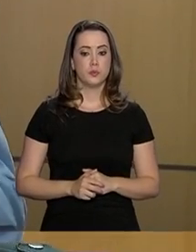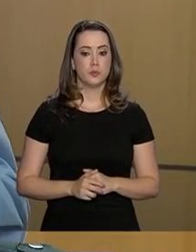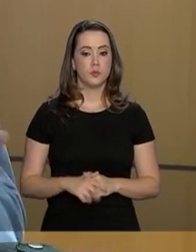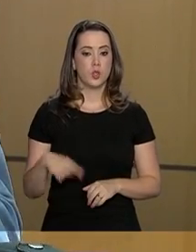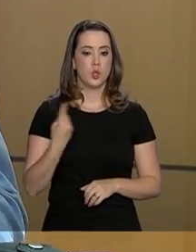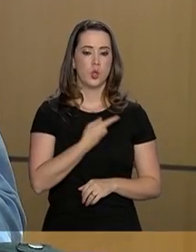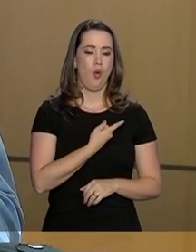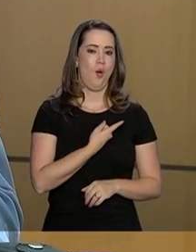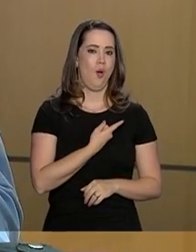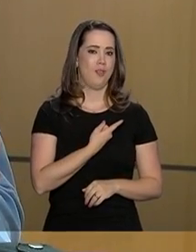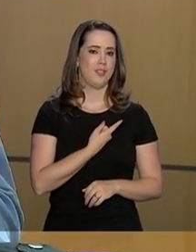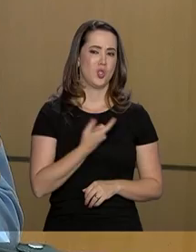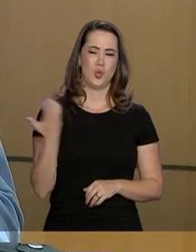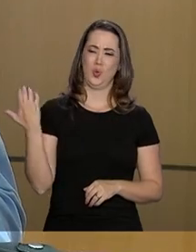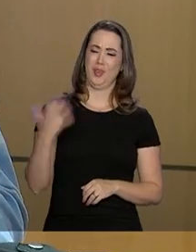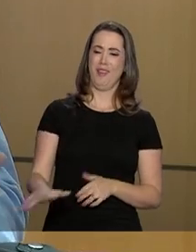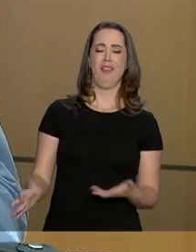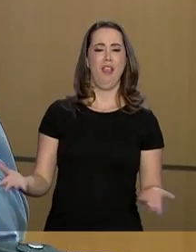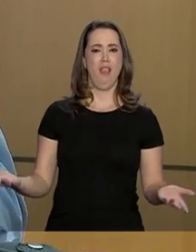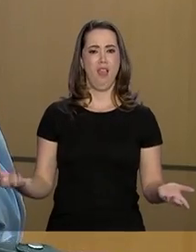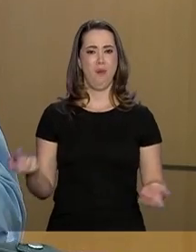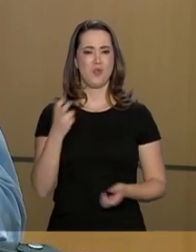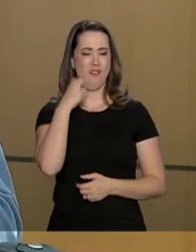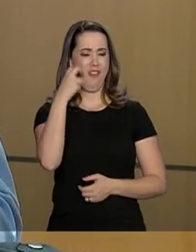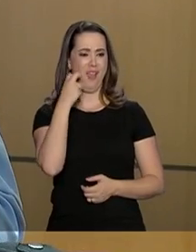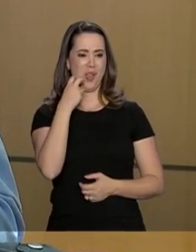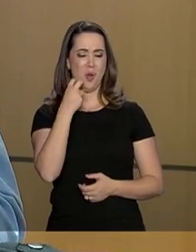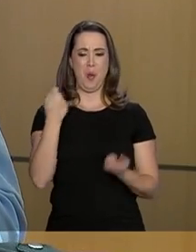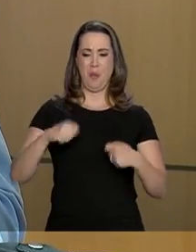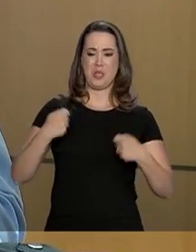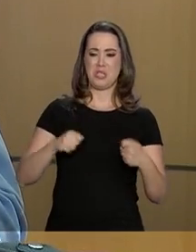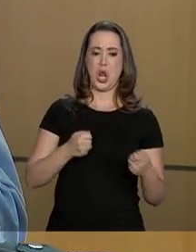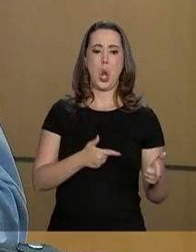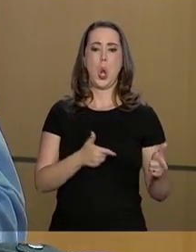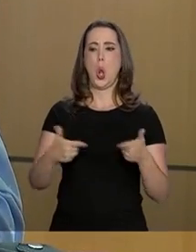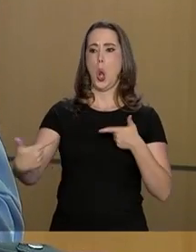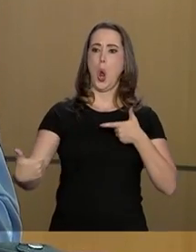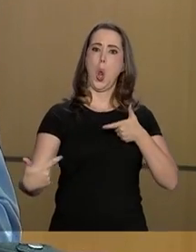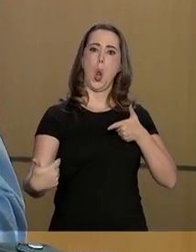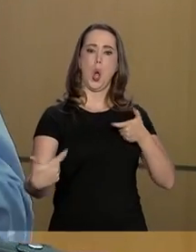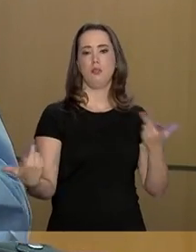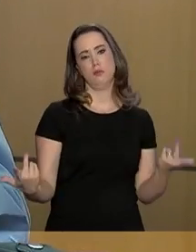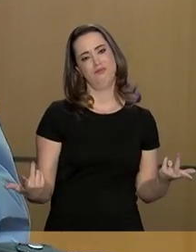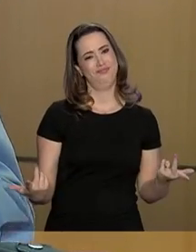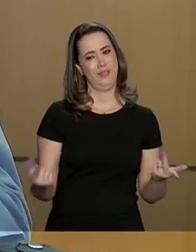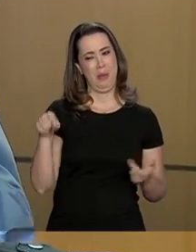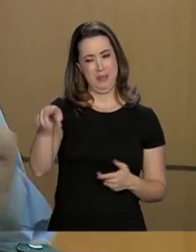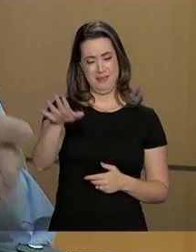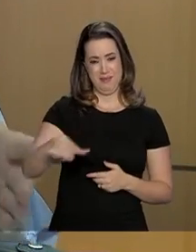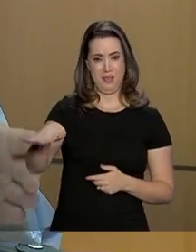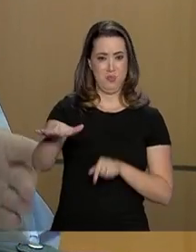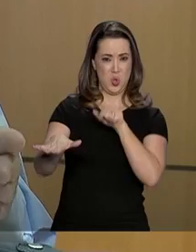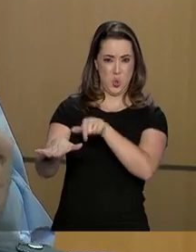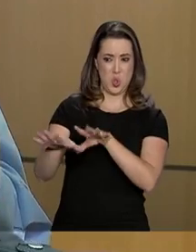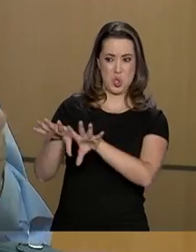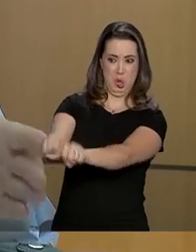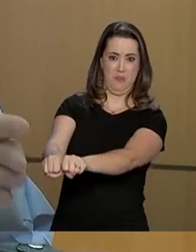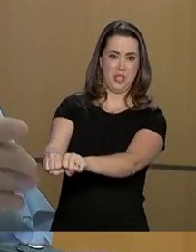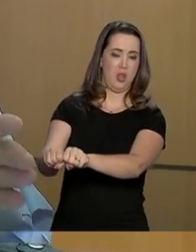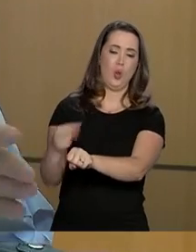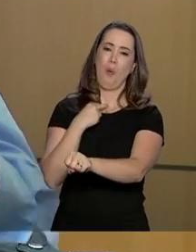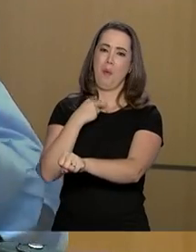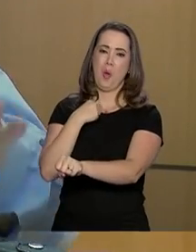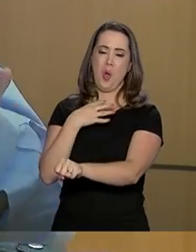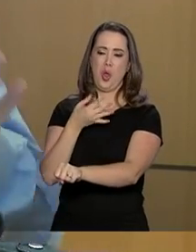Nós não queremos, isso é uma vergonha, ter confronto armado. Agora, essas pessoas não podem achar, esses invasores não podem se